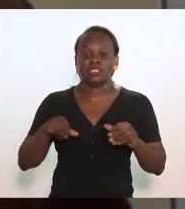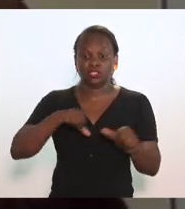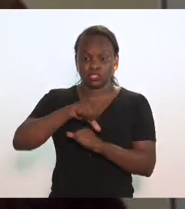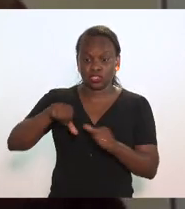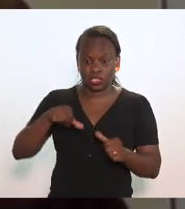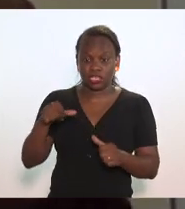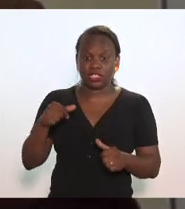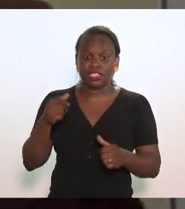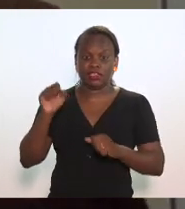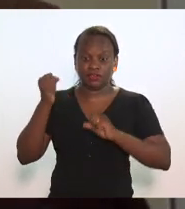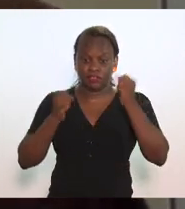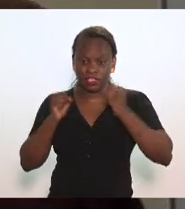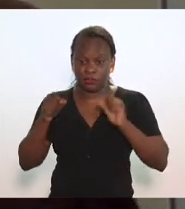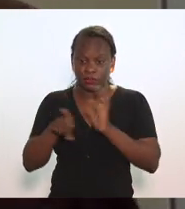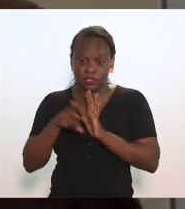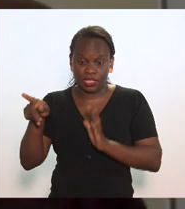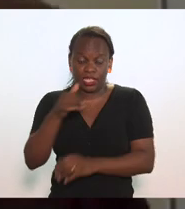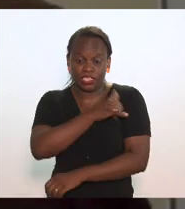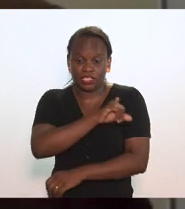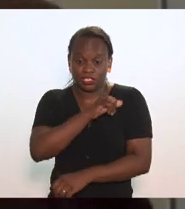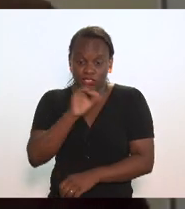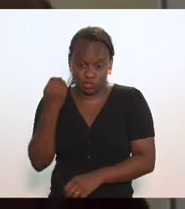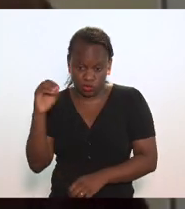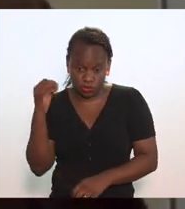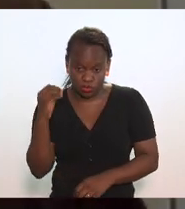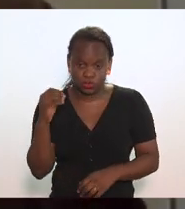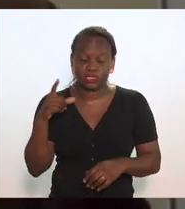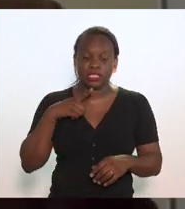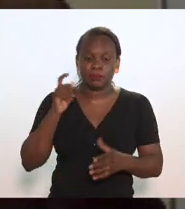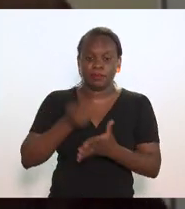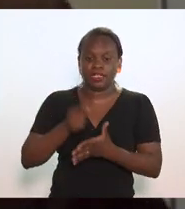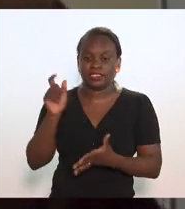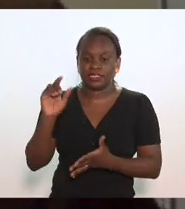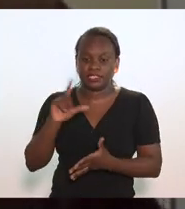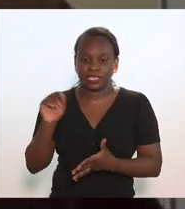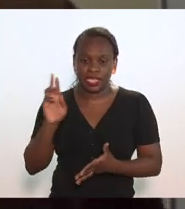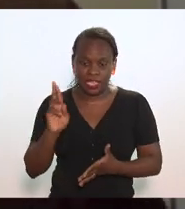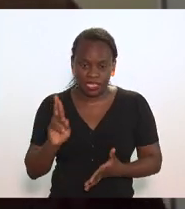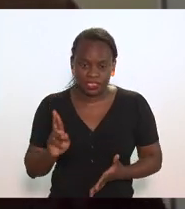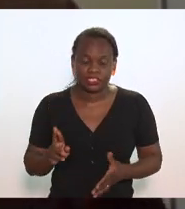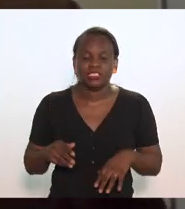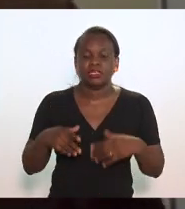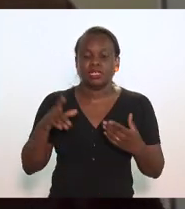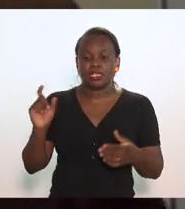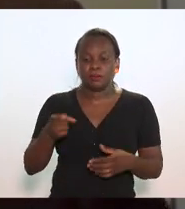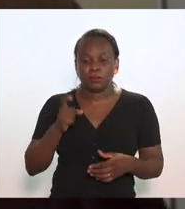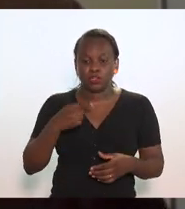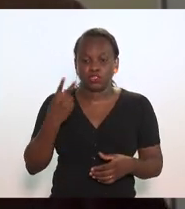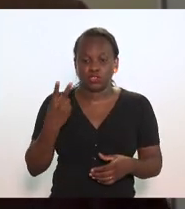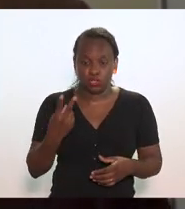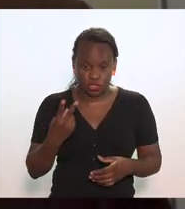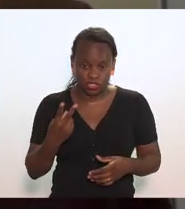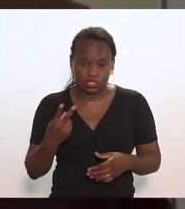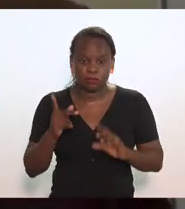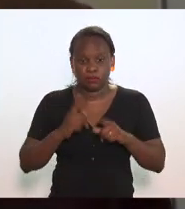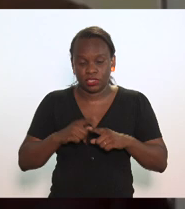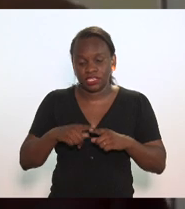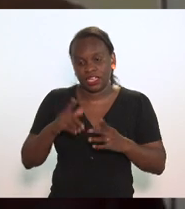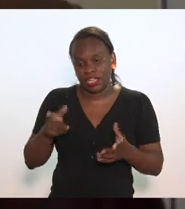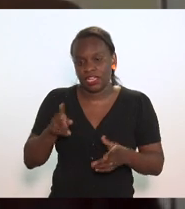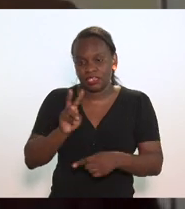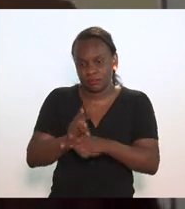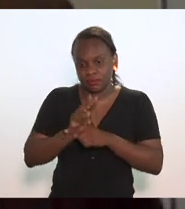farinha que a gente traz do Rio Grande do Sul, ela tem um custo de R$100, ela tem um imposto de dois, porque os outros dez são crédito presumido,